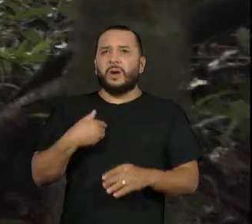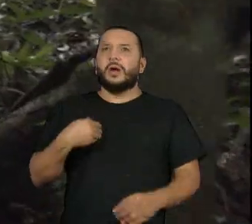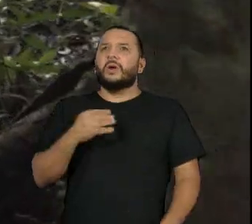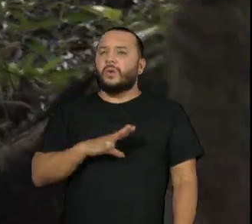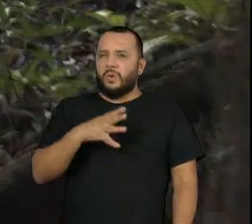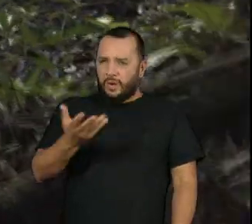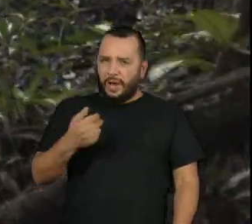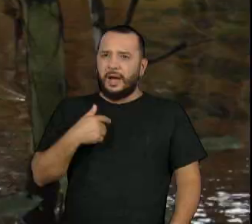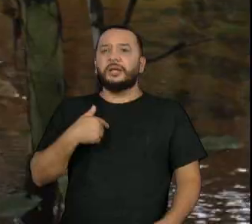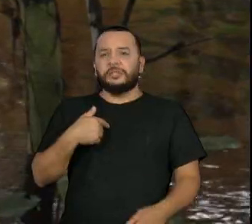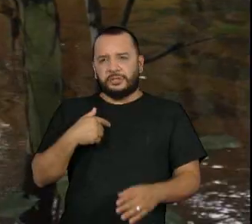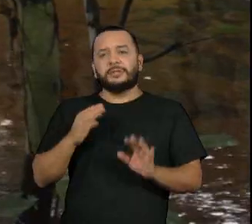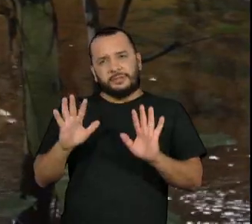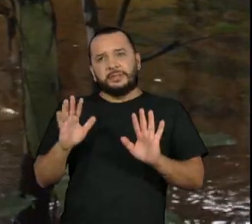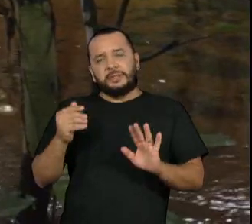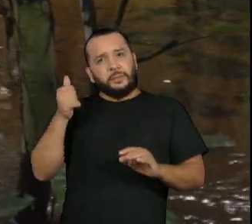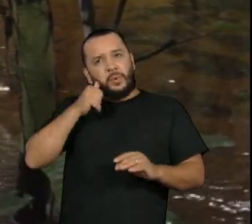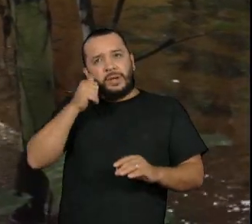gente não vai reclamar disso.